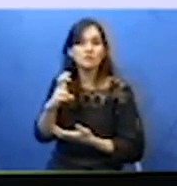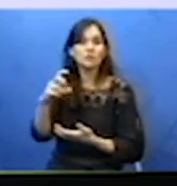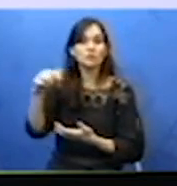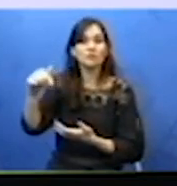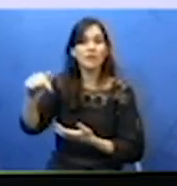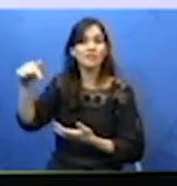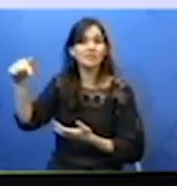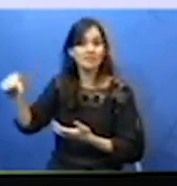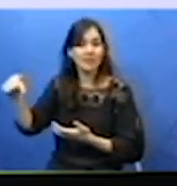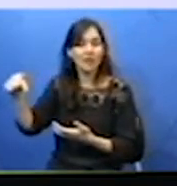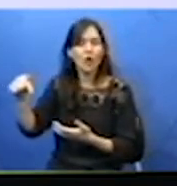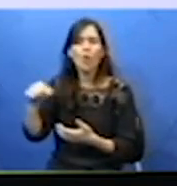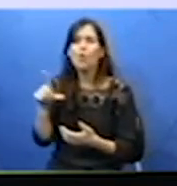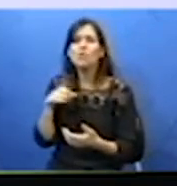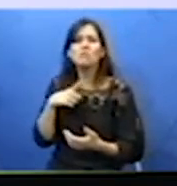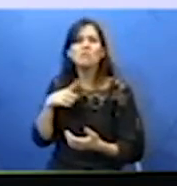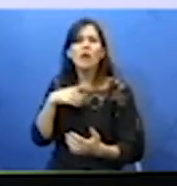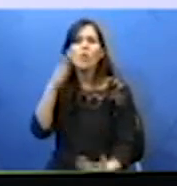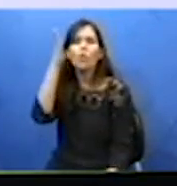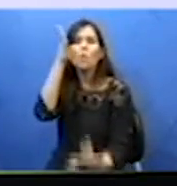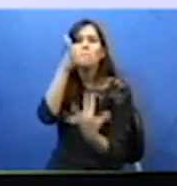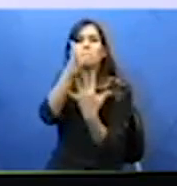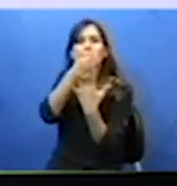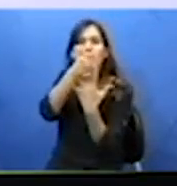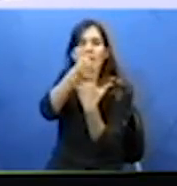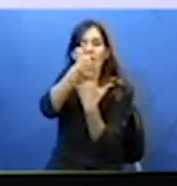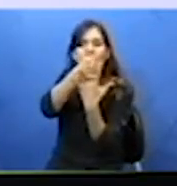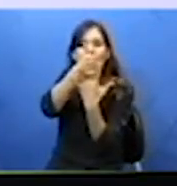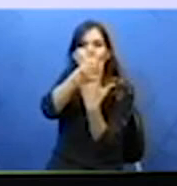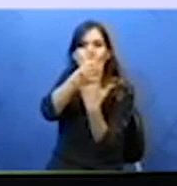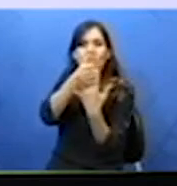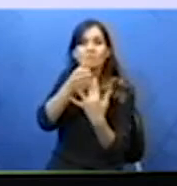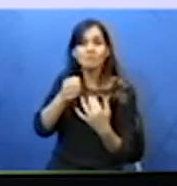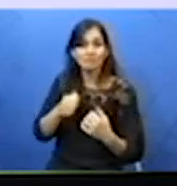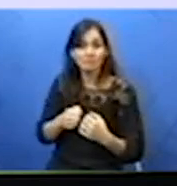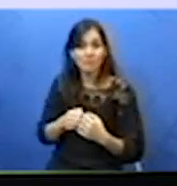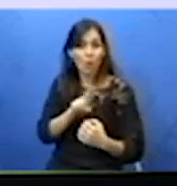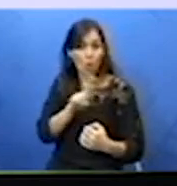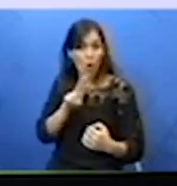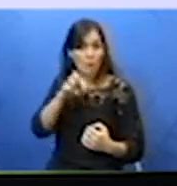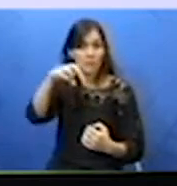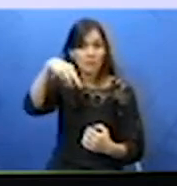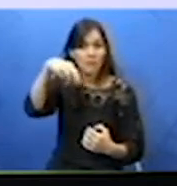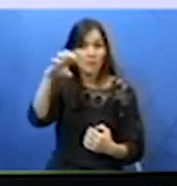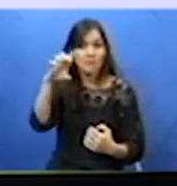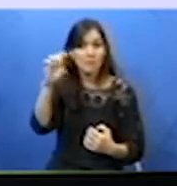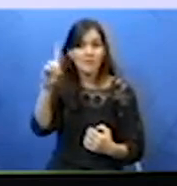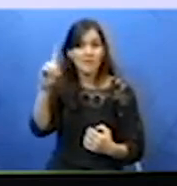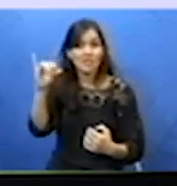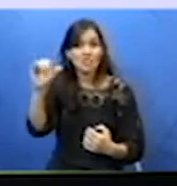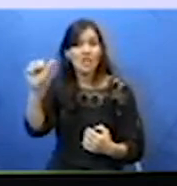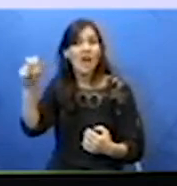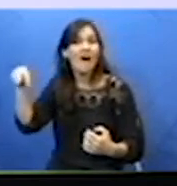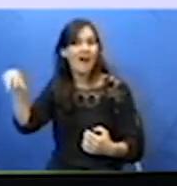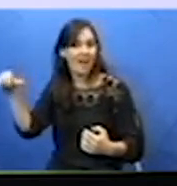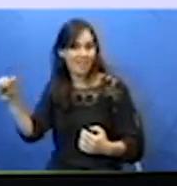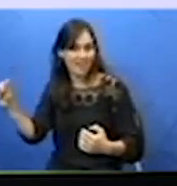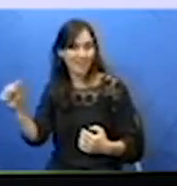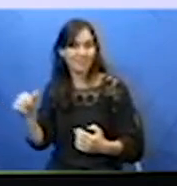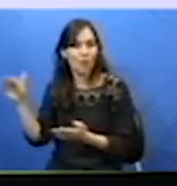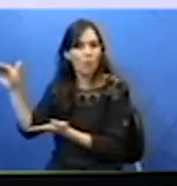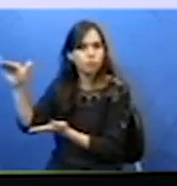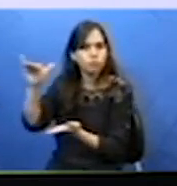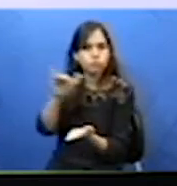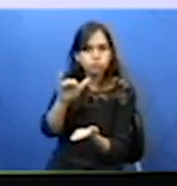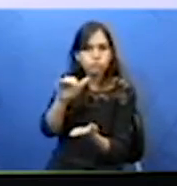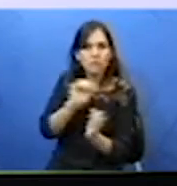A mediana é 5, ela está aqui no meio. Usou a ordem crescente, aqui está no meio, é 5.